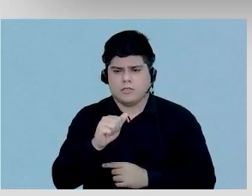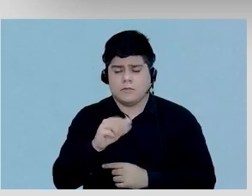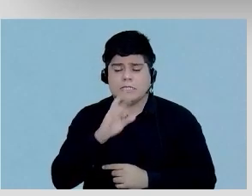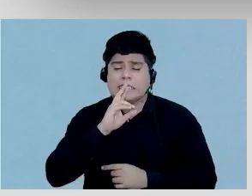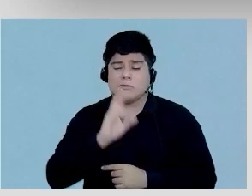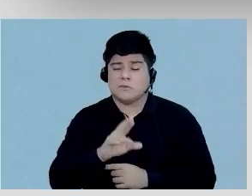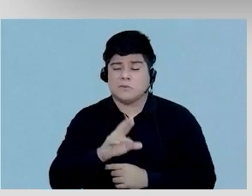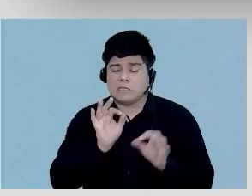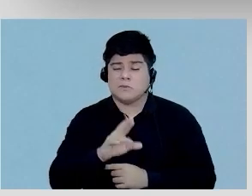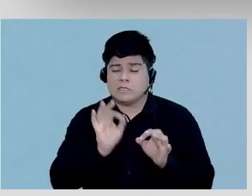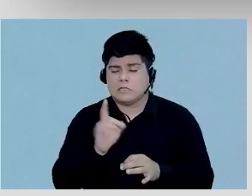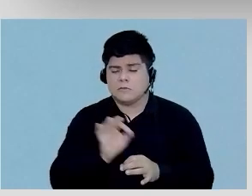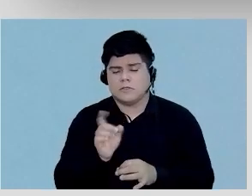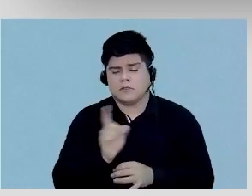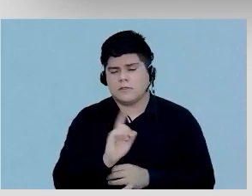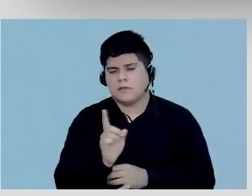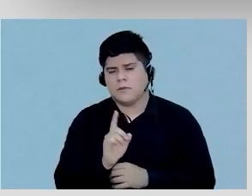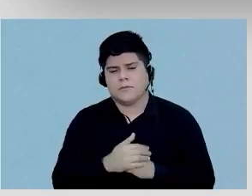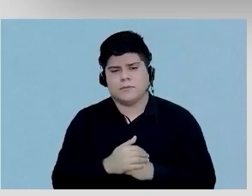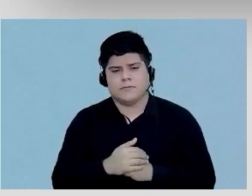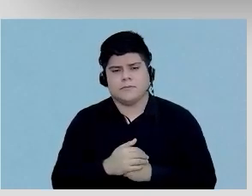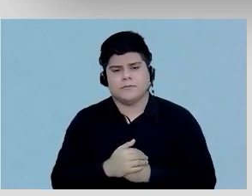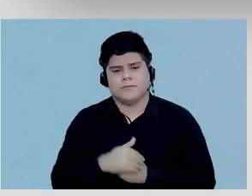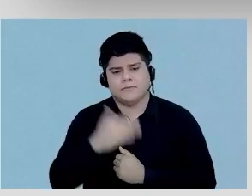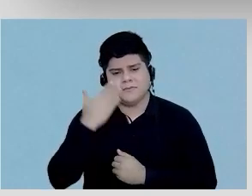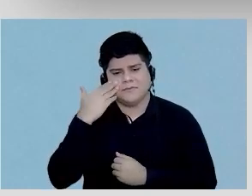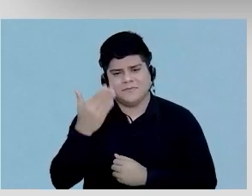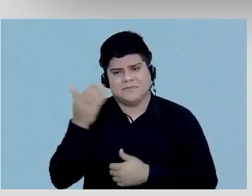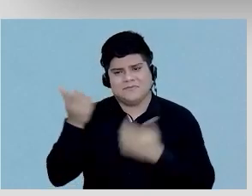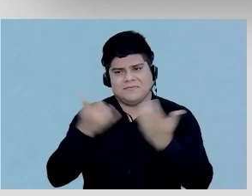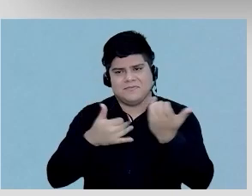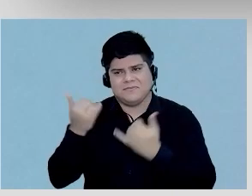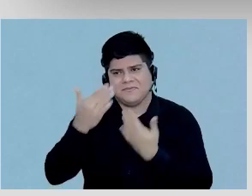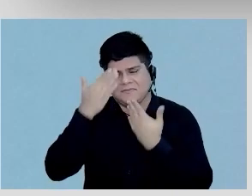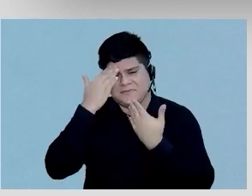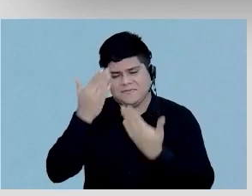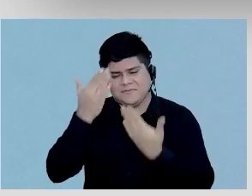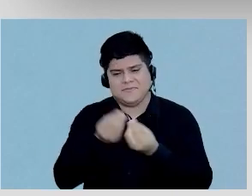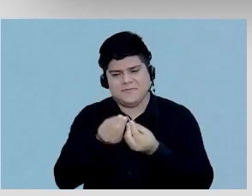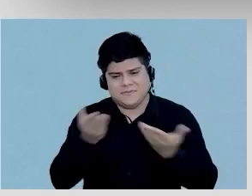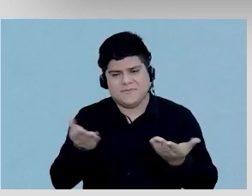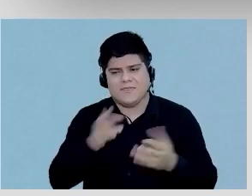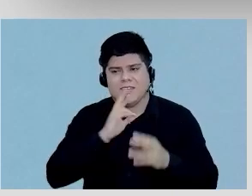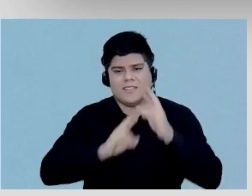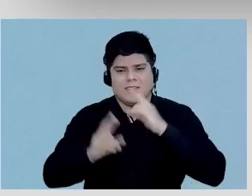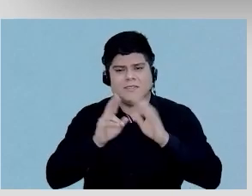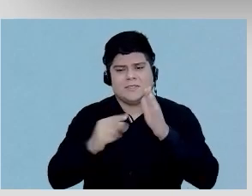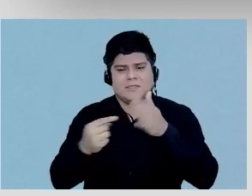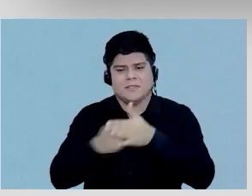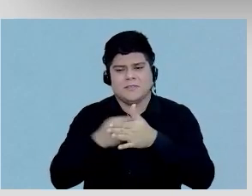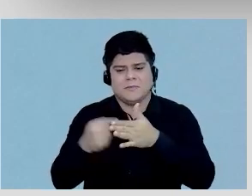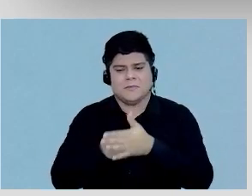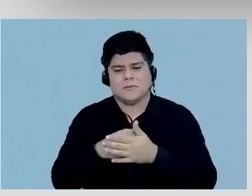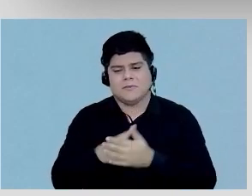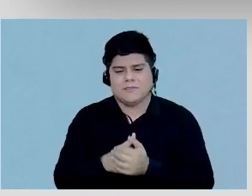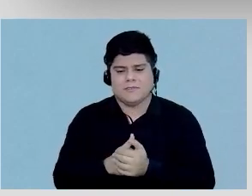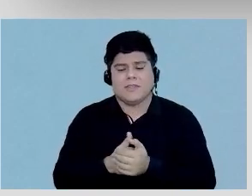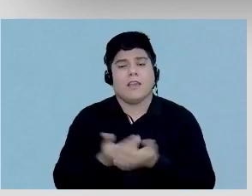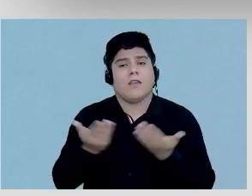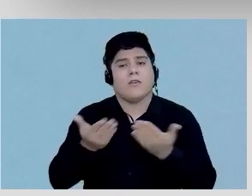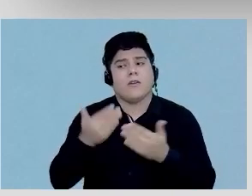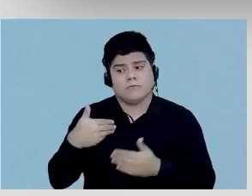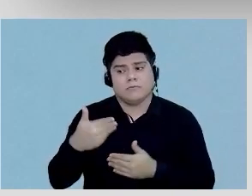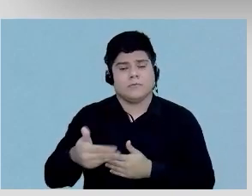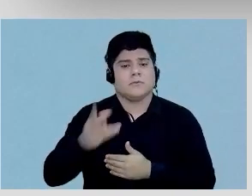resposta definitiva ainda. Obrigado pela sua apresentação e obrigado pela disponibilidade para a resposta das perguntas. Nós vamos dar